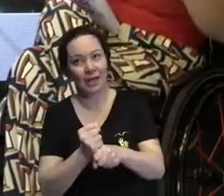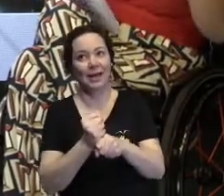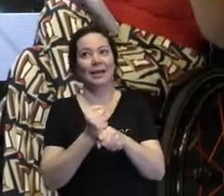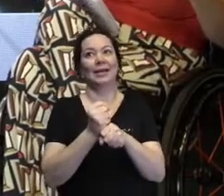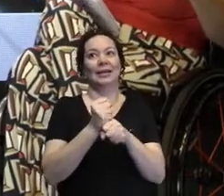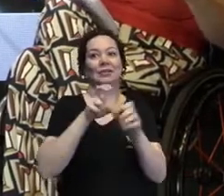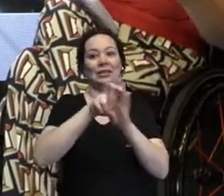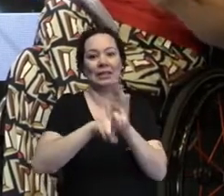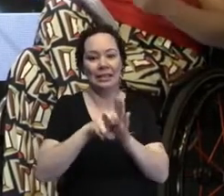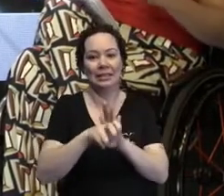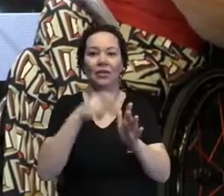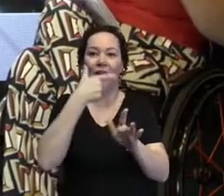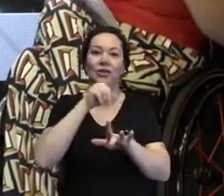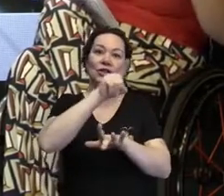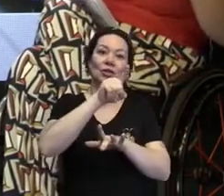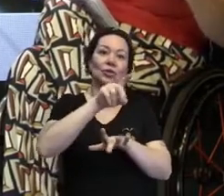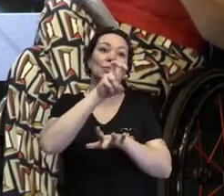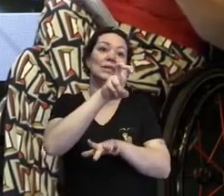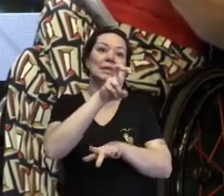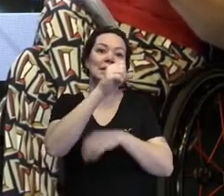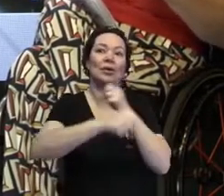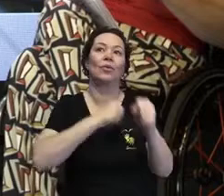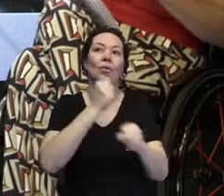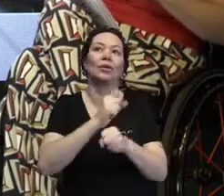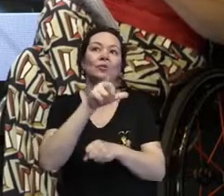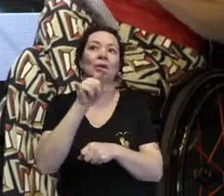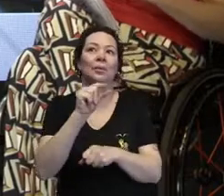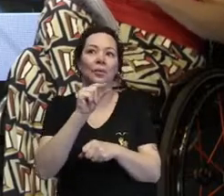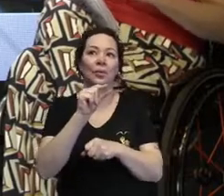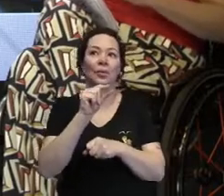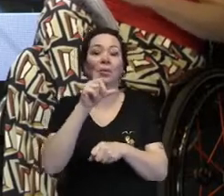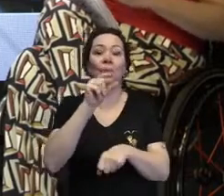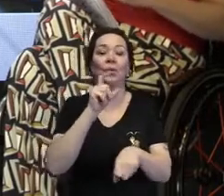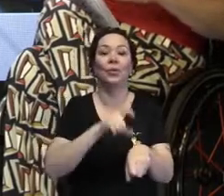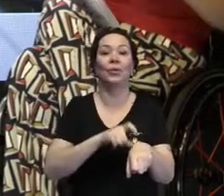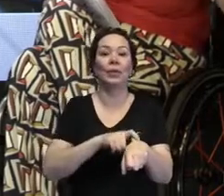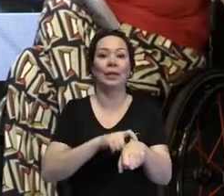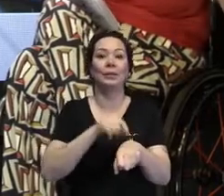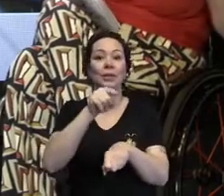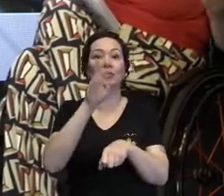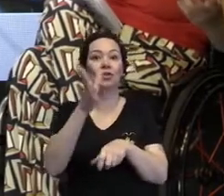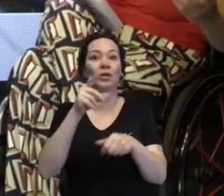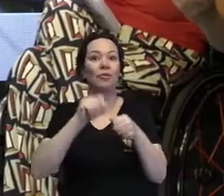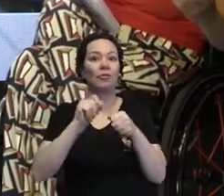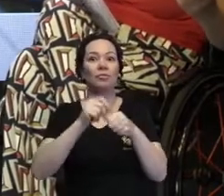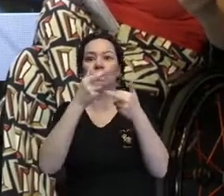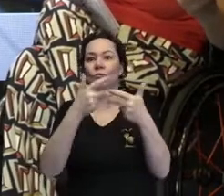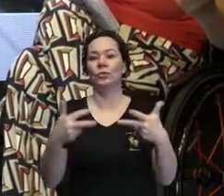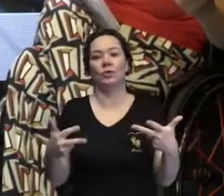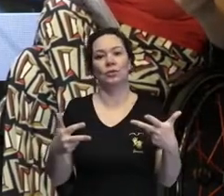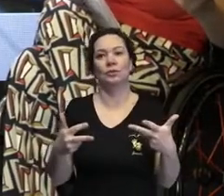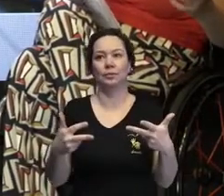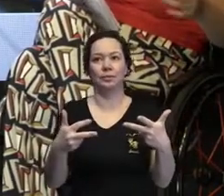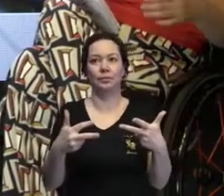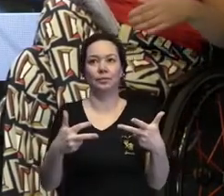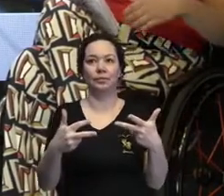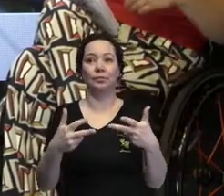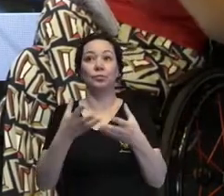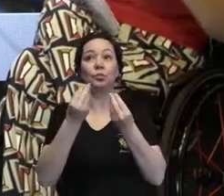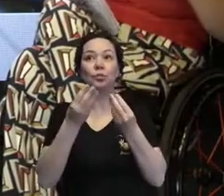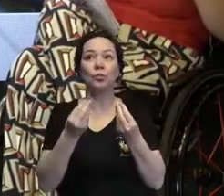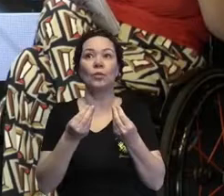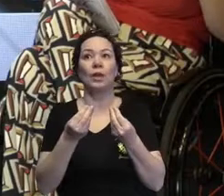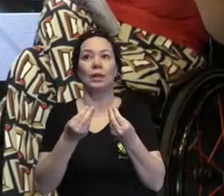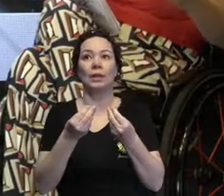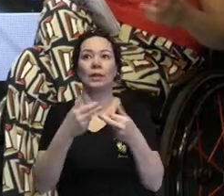cinco anos ainda é pouco, mas é pouco tempo onde você já fez muito. E você tem sido